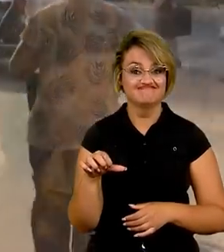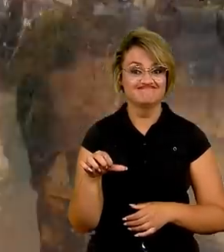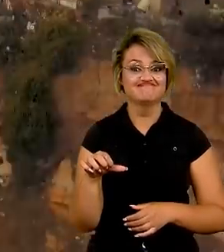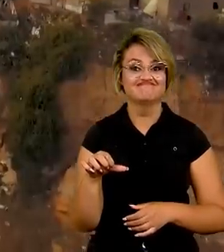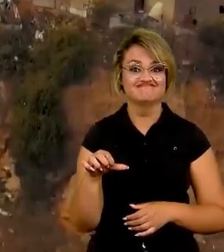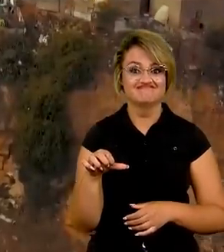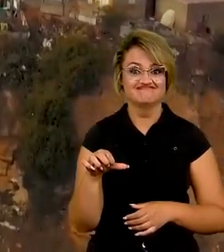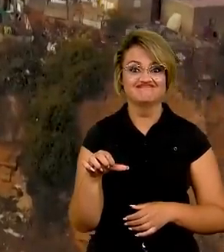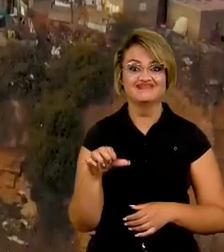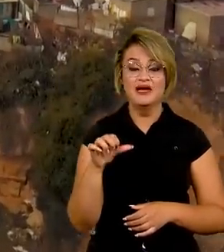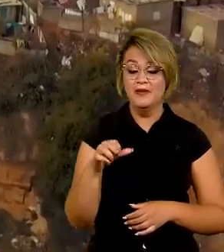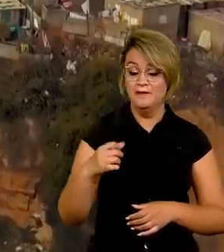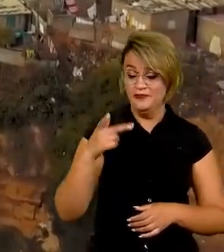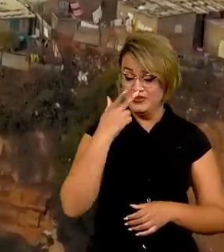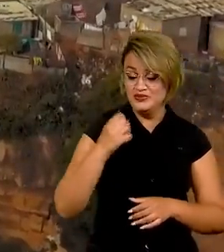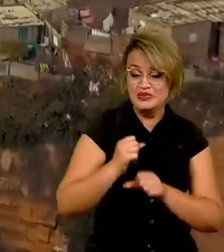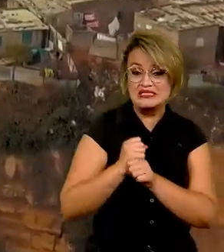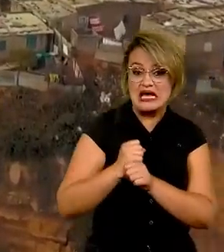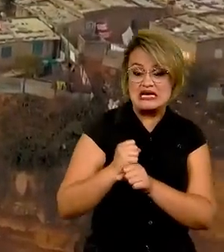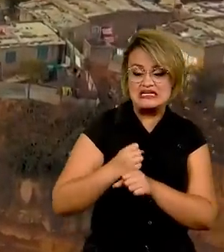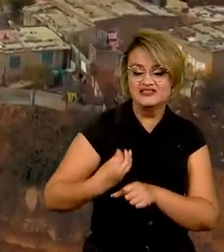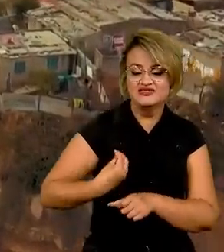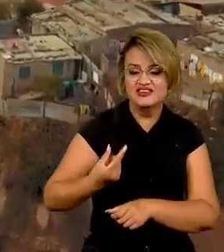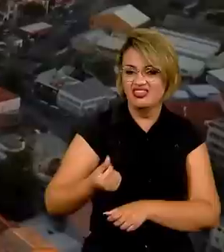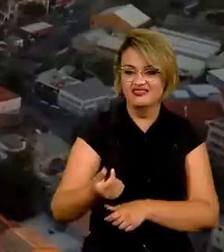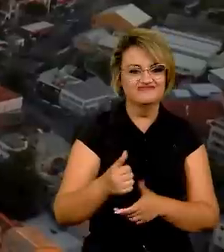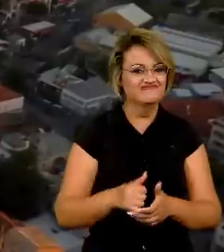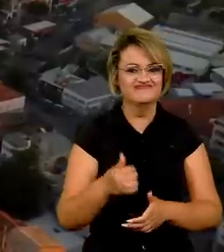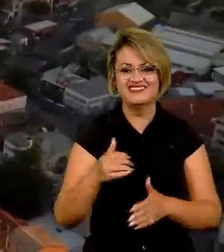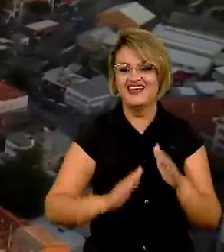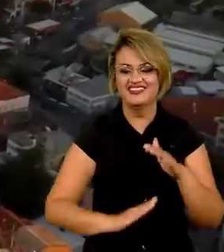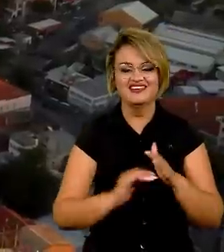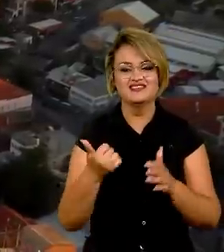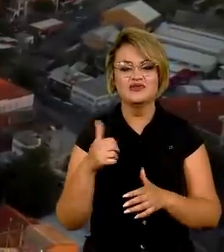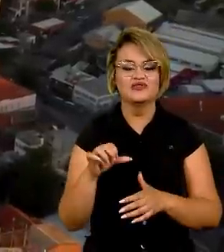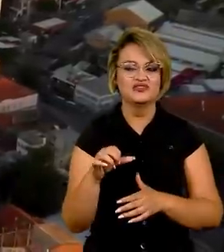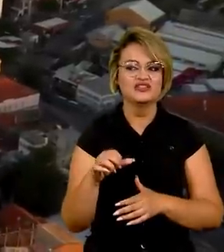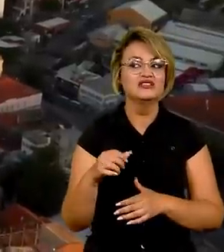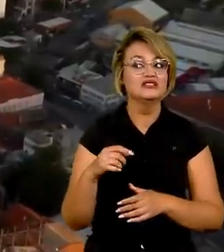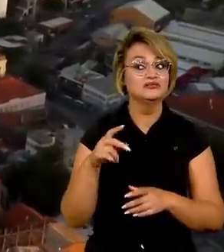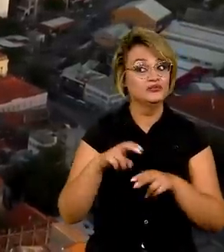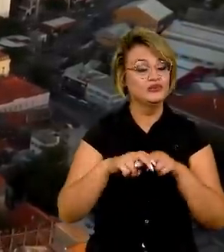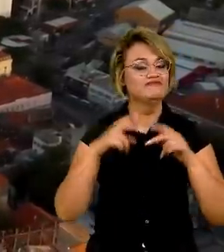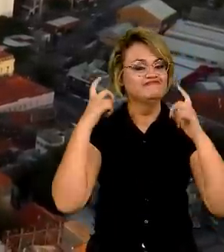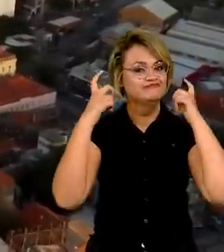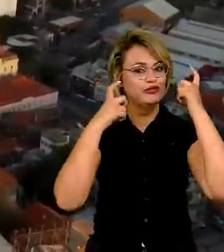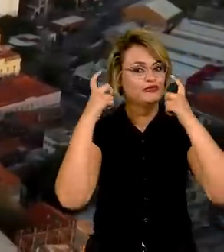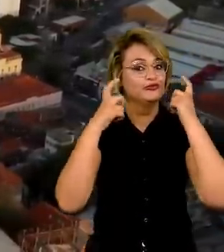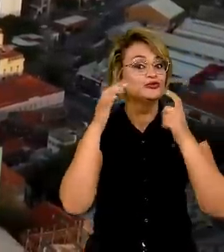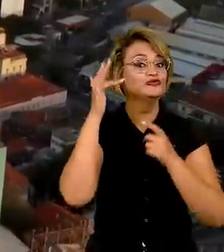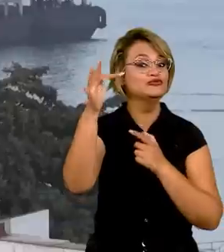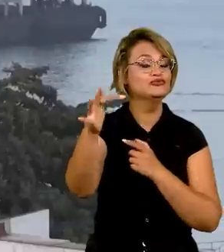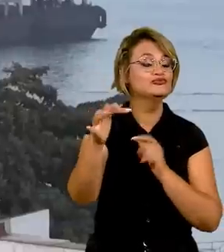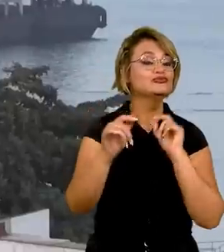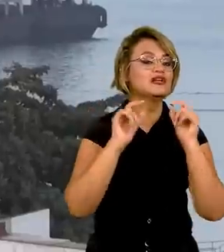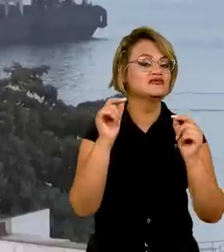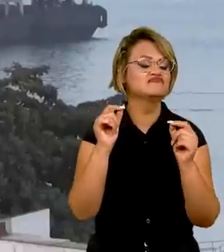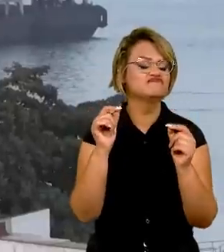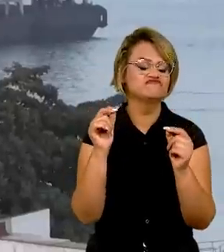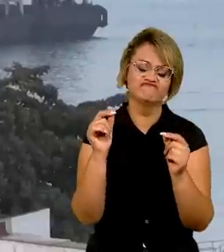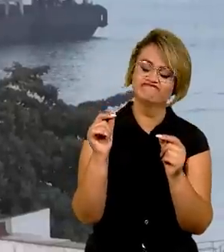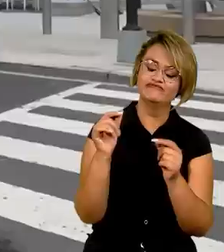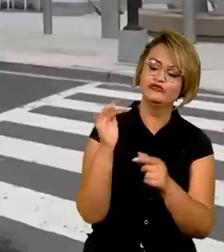mais jovem, o que, de certa forma, mais tem razão para pensar e se preocupar com o futuro. Mas que futuro? A